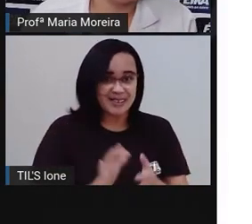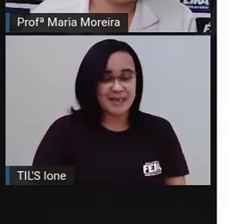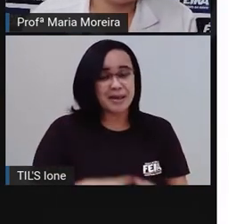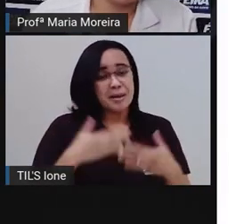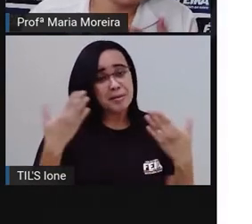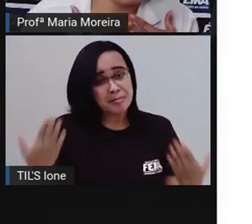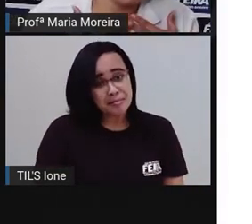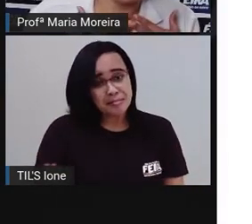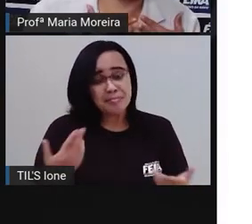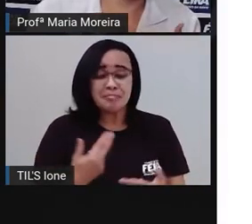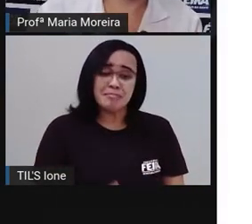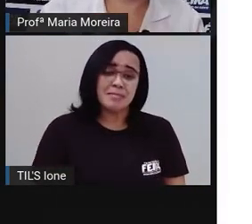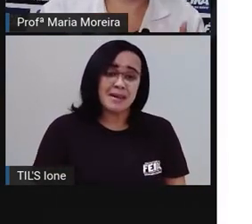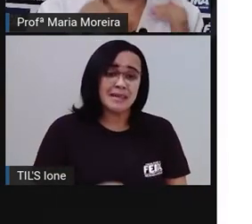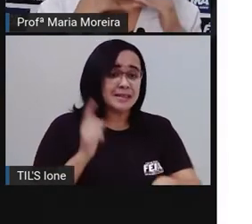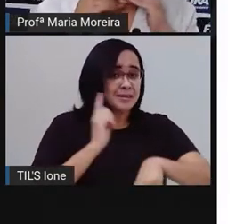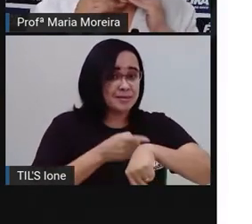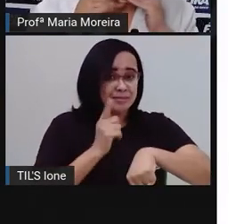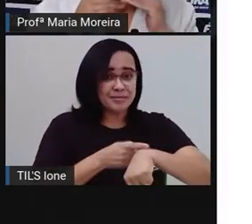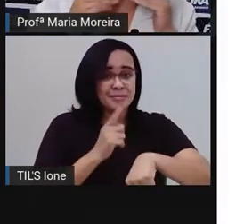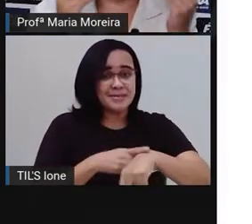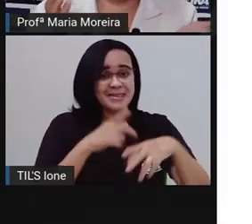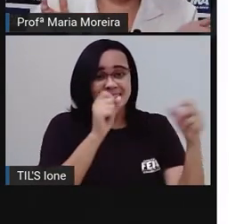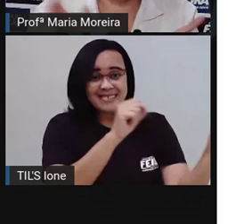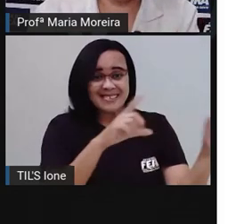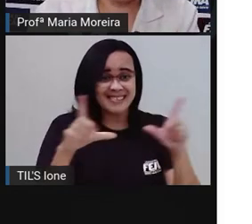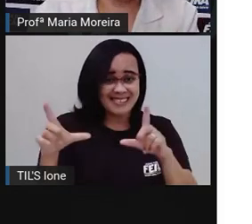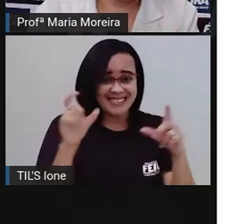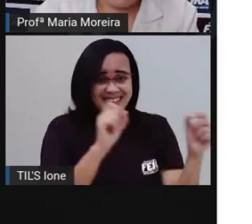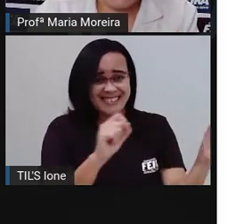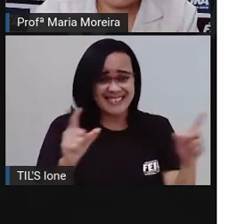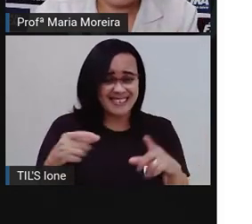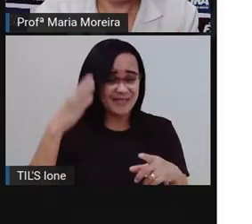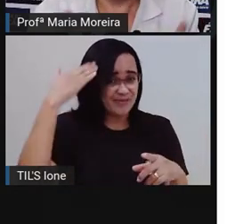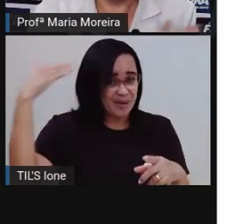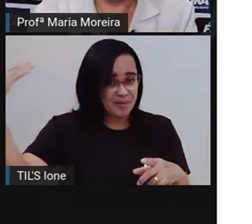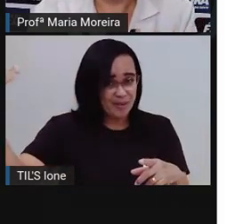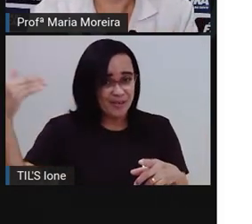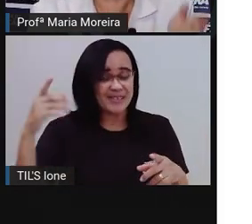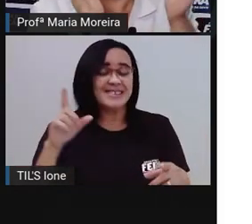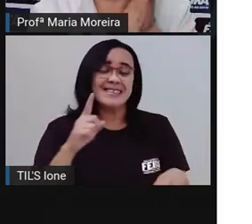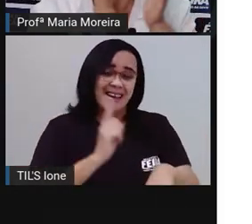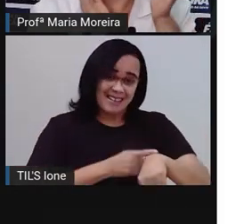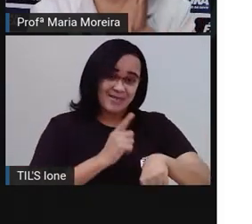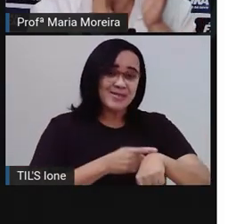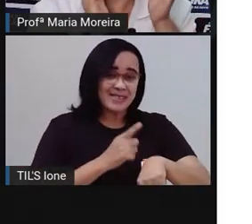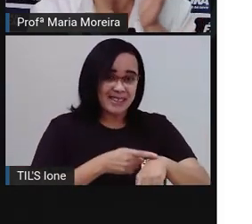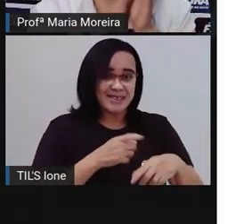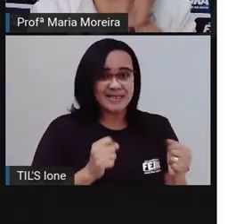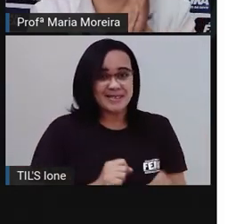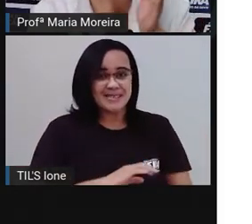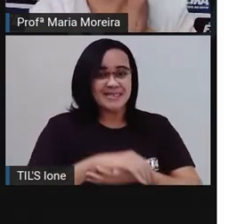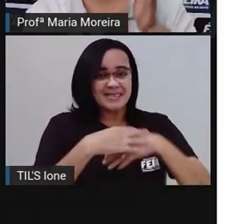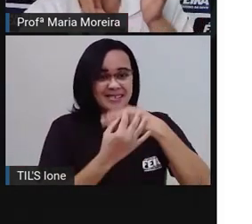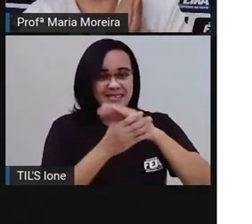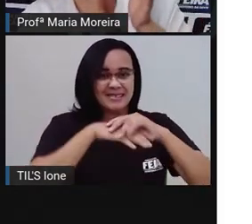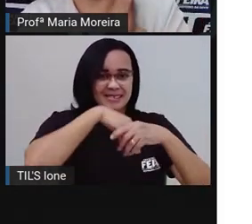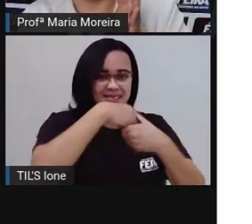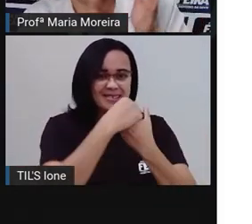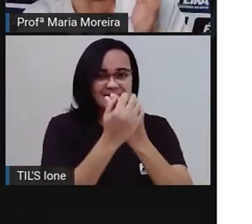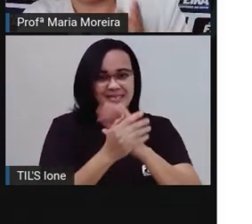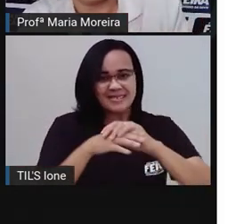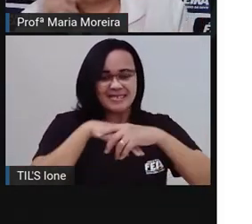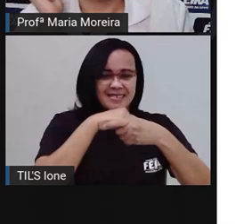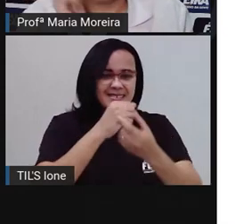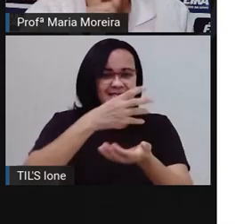infelizmente, temos um tempo nessa vida de celebridade de TV. Também é contada. E? Lava uma mão. Lava